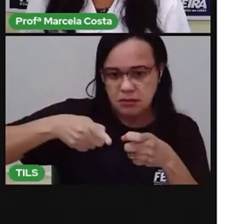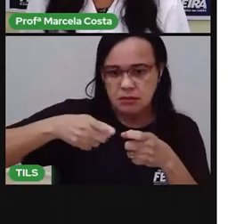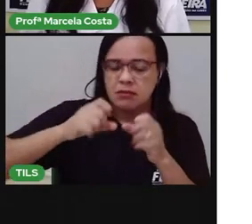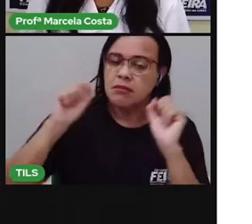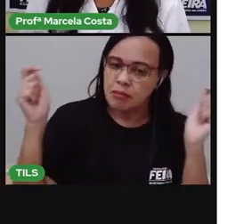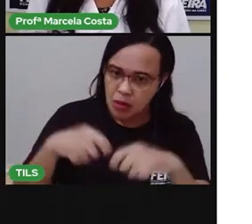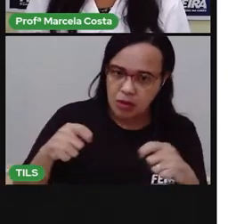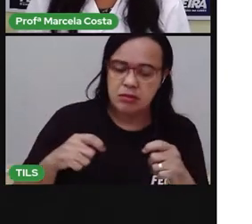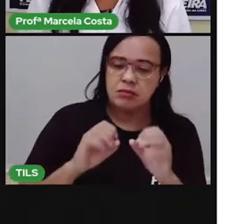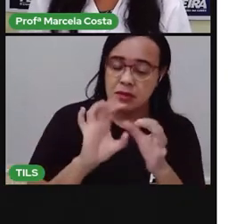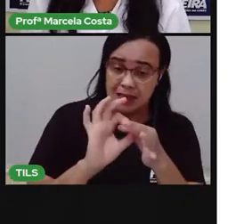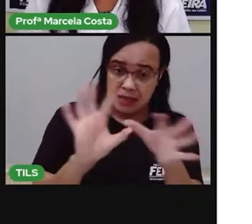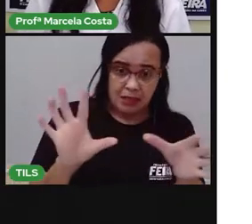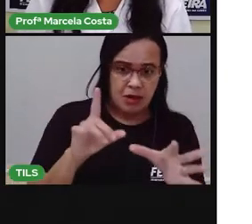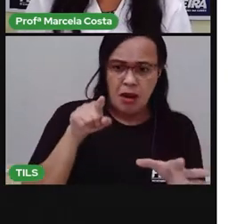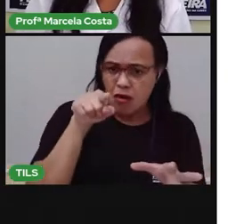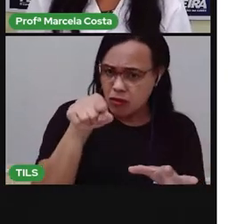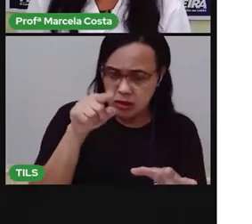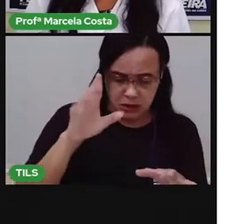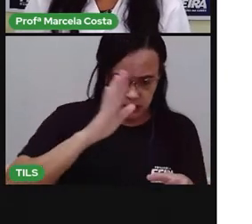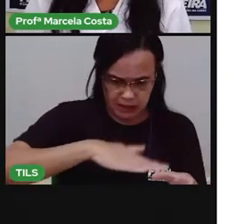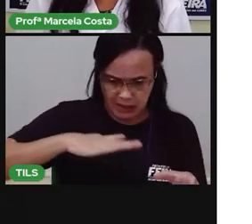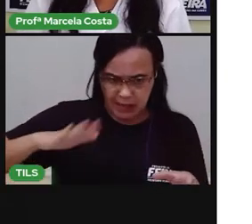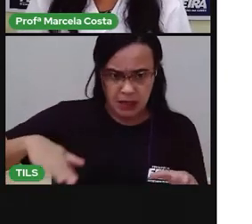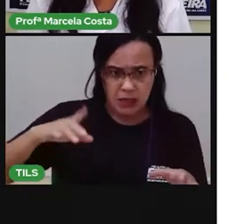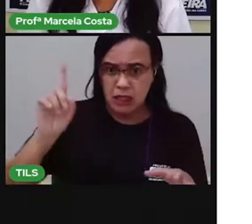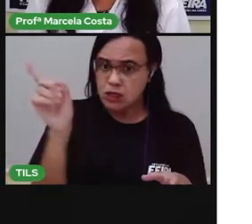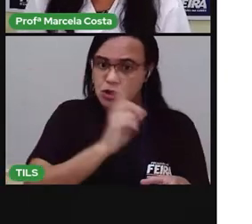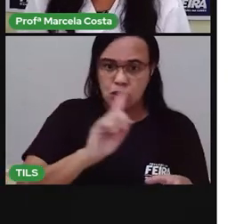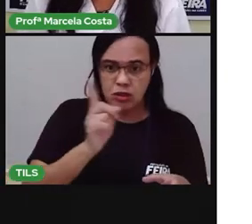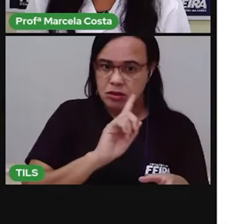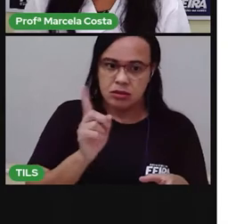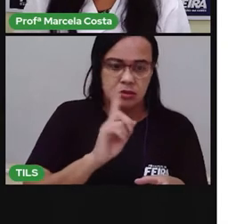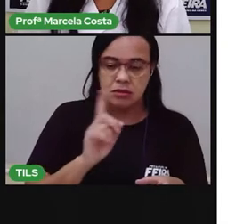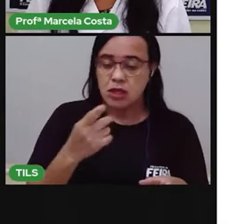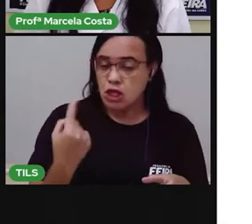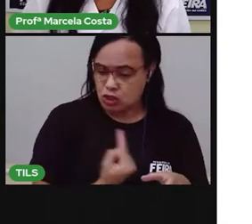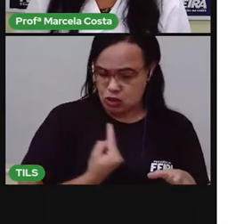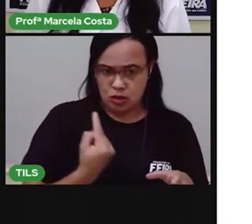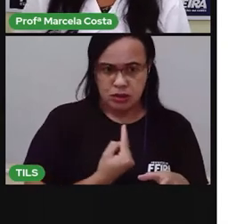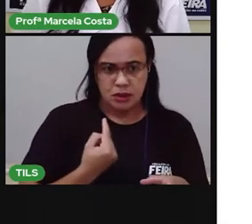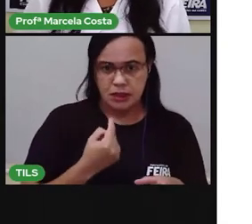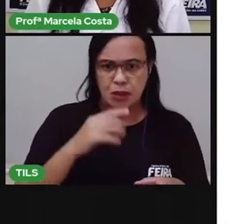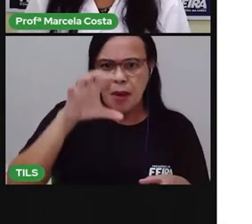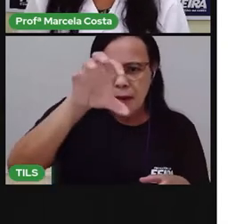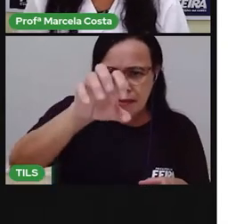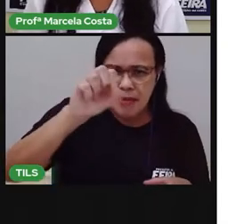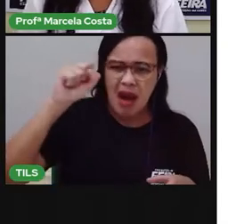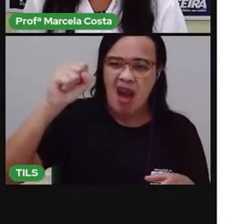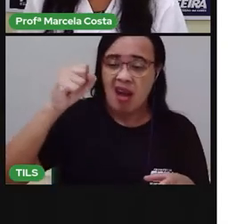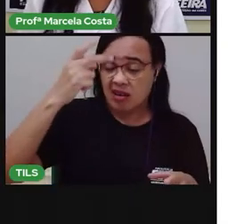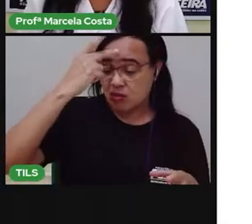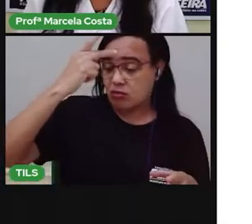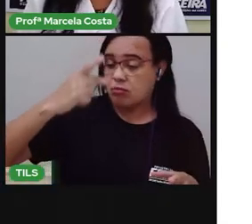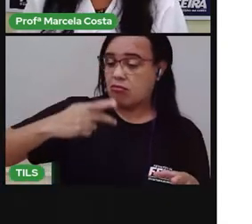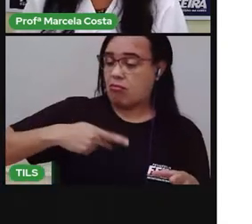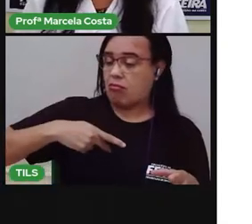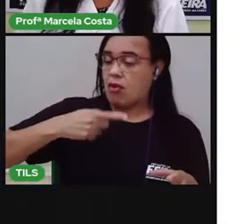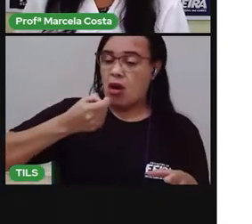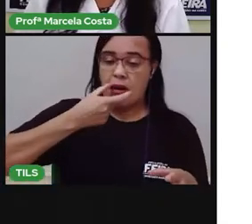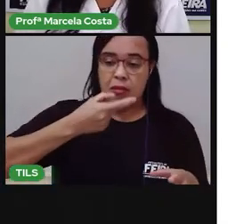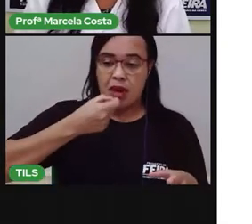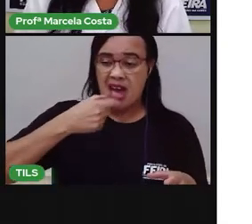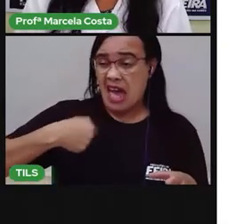um adulto é que vai te dar um remédio. Não vá em armário pegar remédio para tomar quando você se vê assim de algum